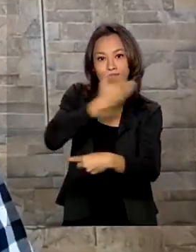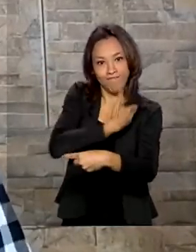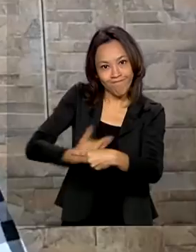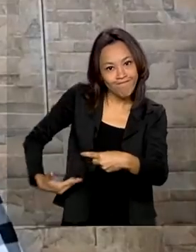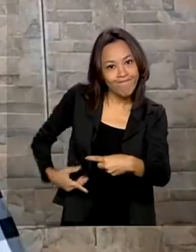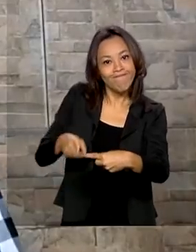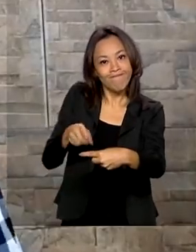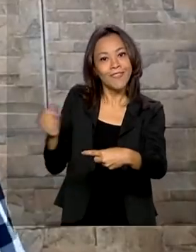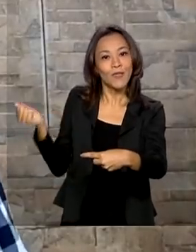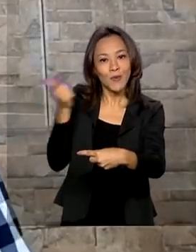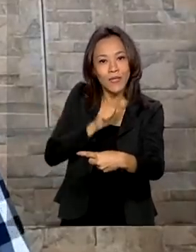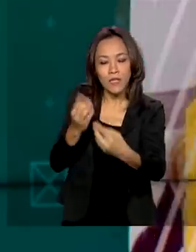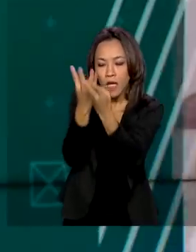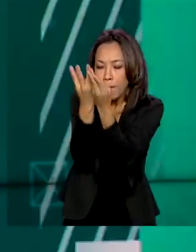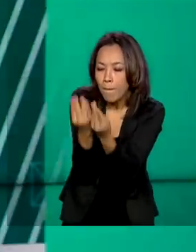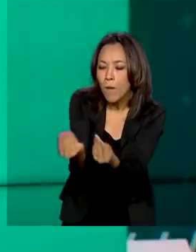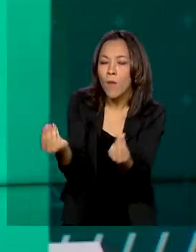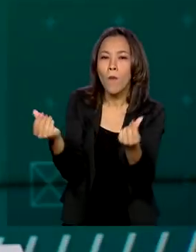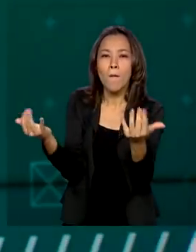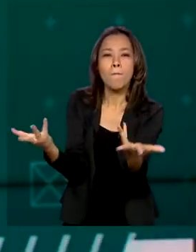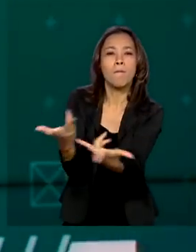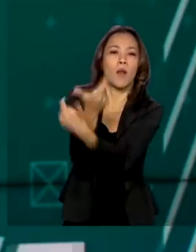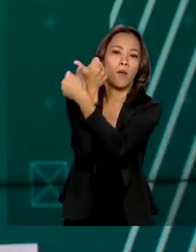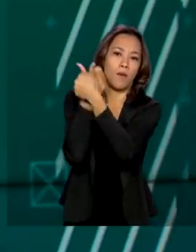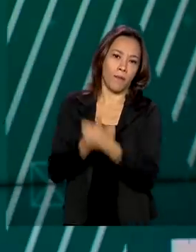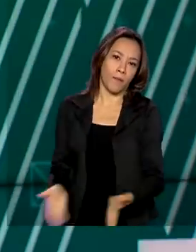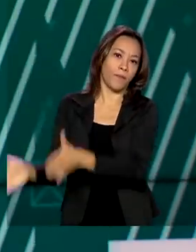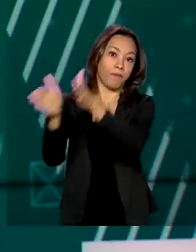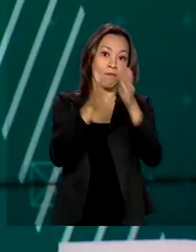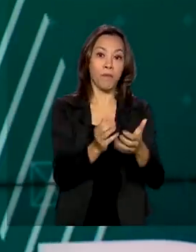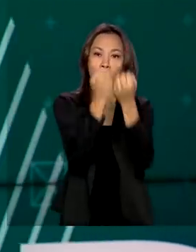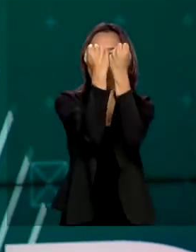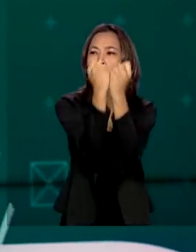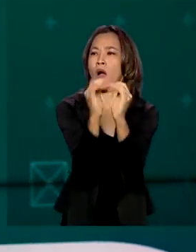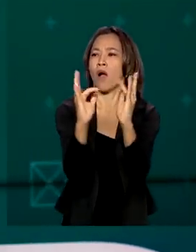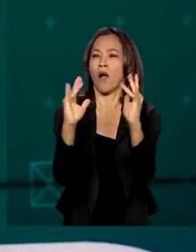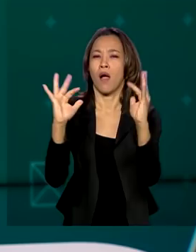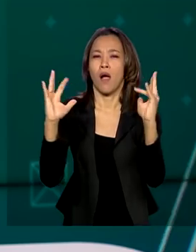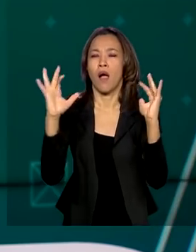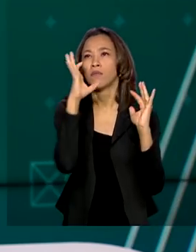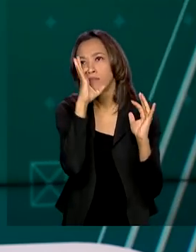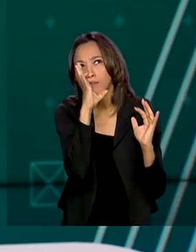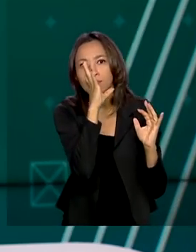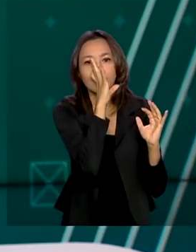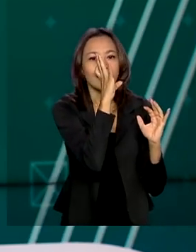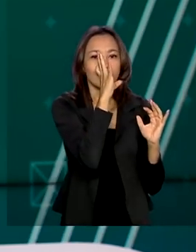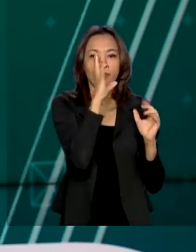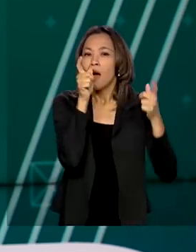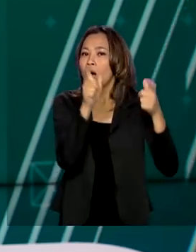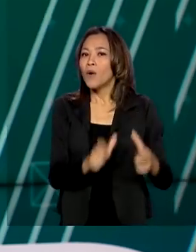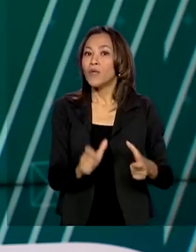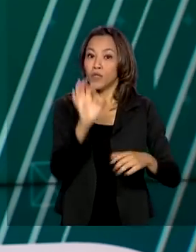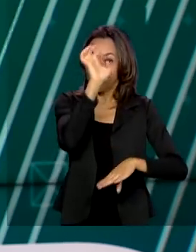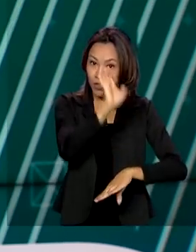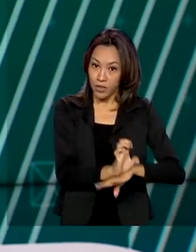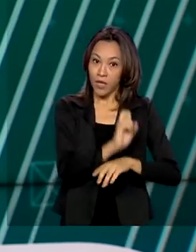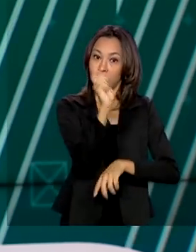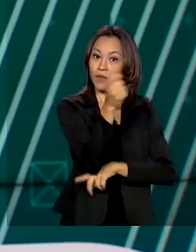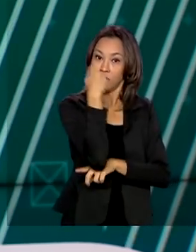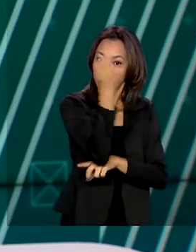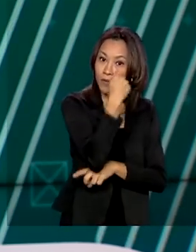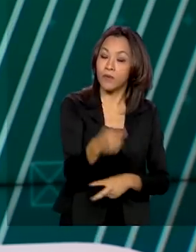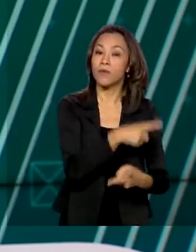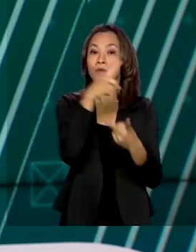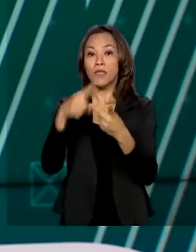aprimoradas. Os Parques Nacionais de Aparados da Serra e Serra Geral, entre Rio Grande do Sul e Santa